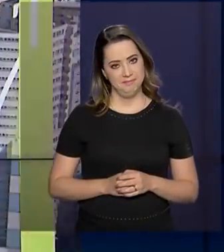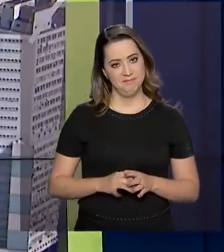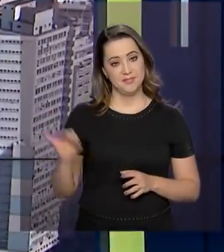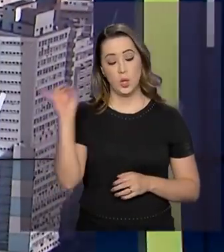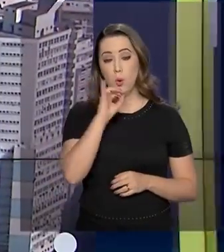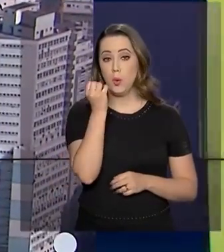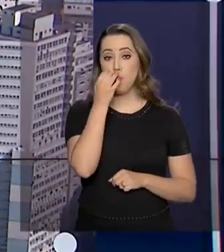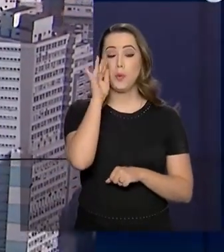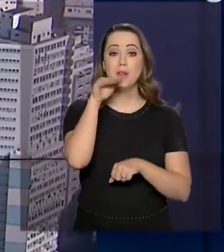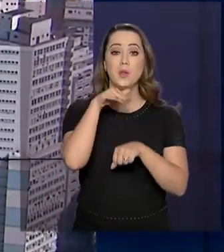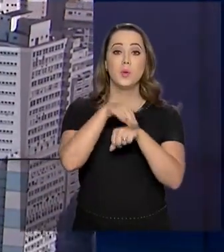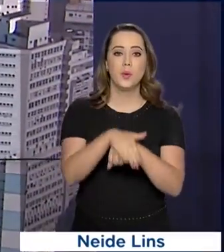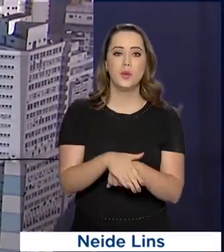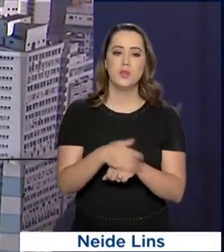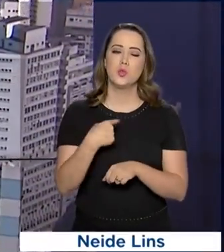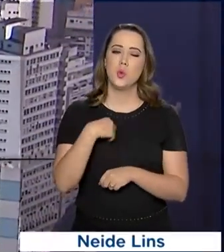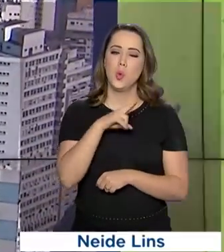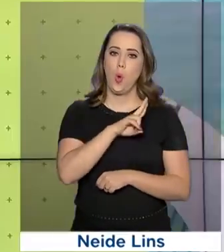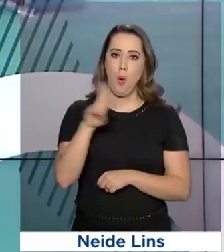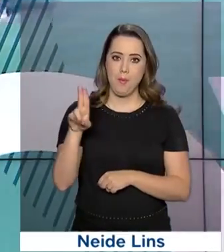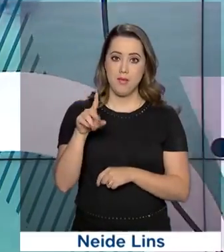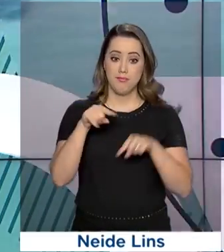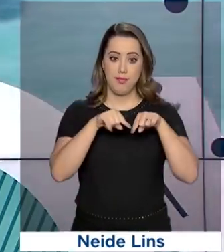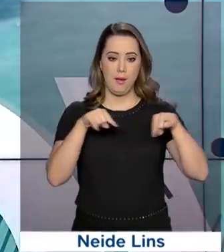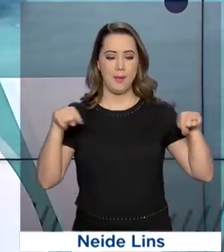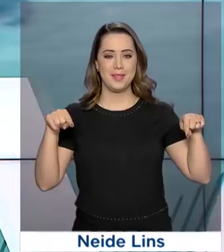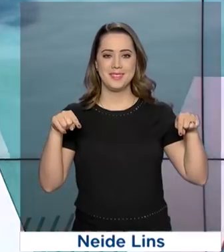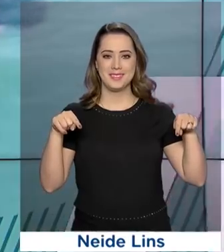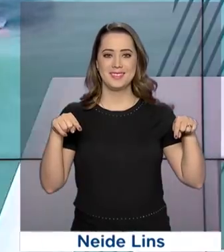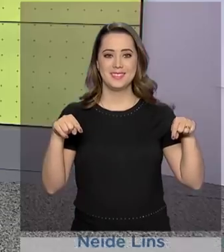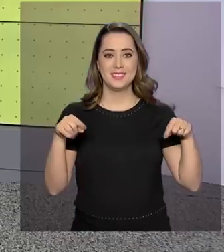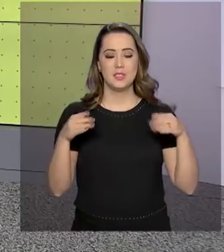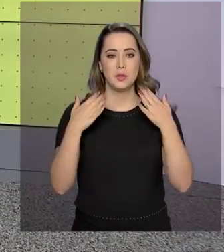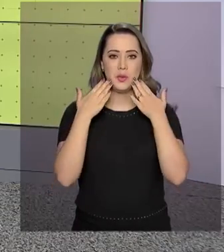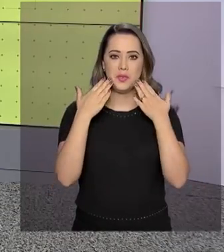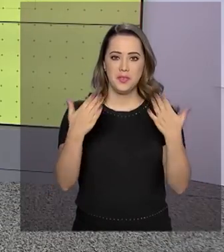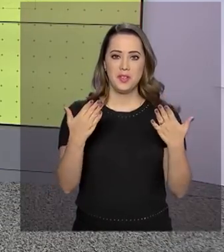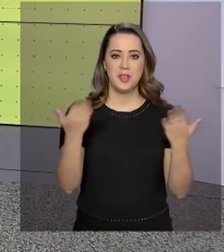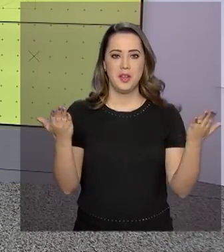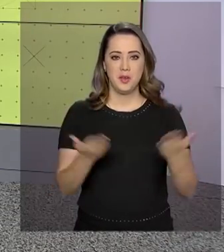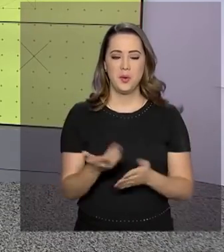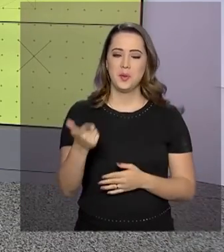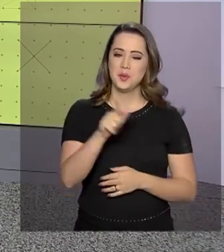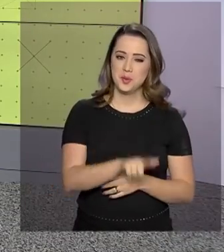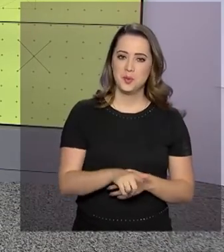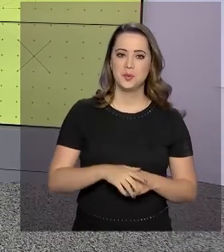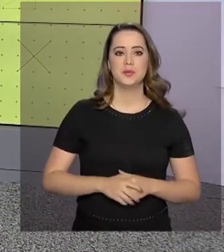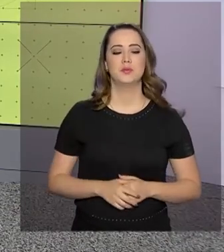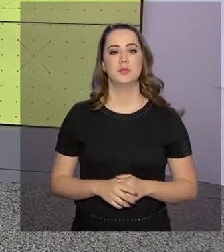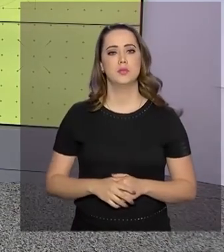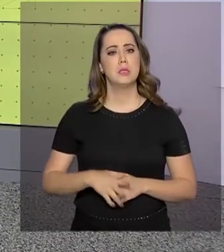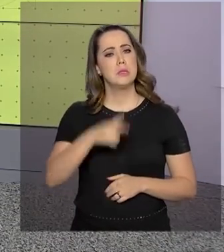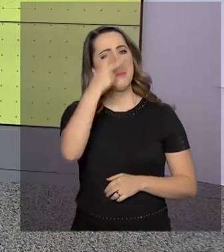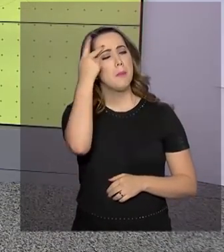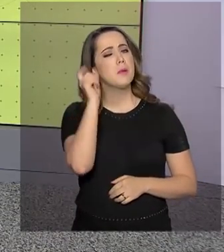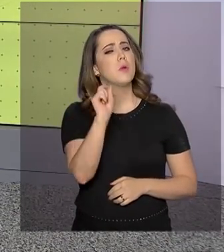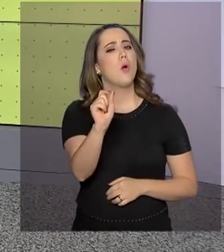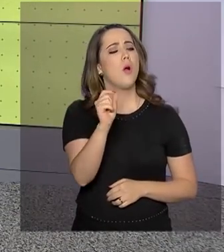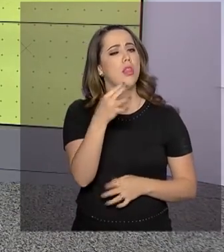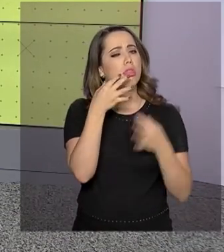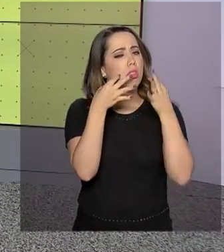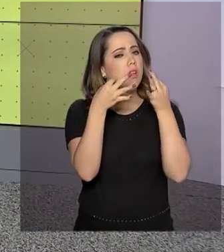Olá, boa noite, eu sou o Roberto Camargo e o governo agora está de volta. Quem presta atenção nas chamadas das